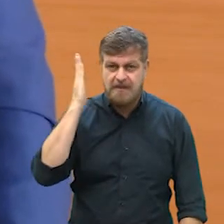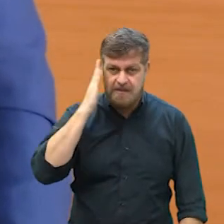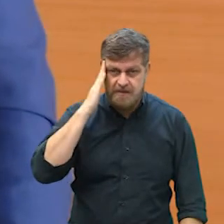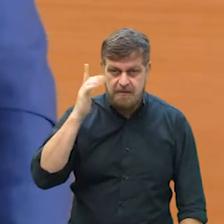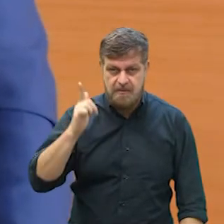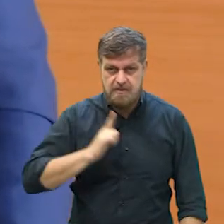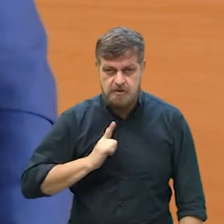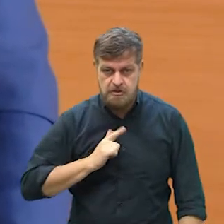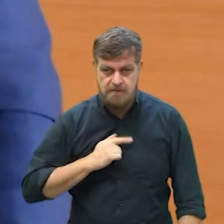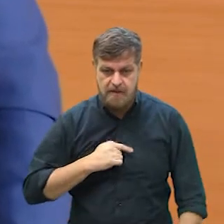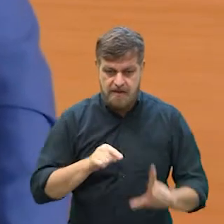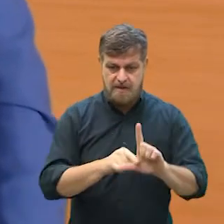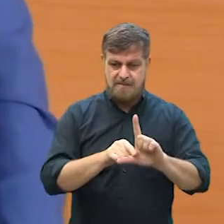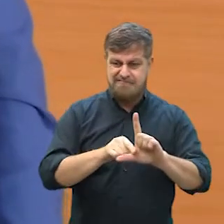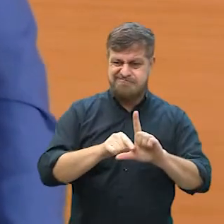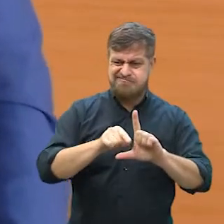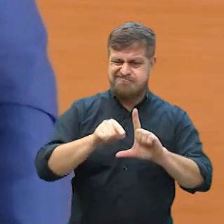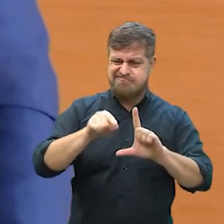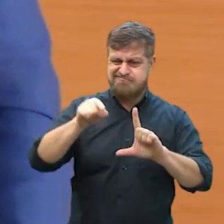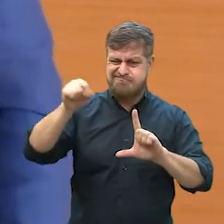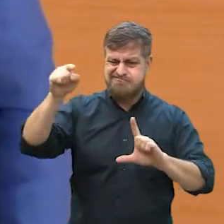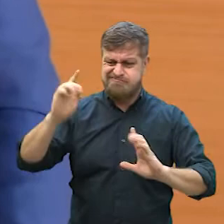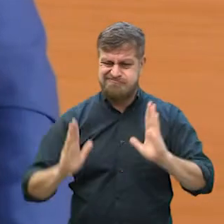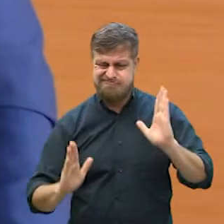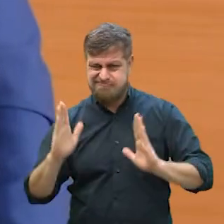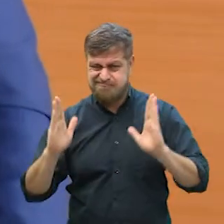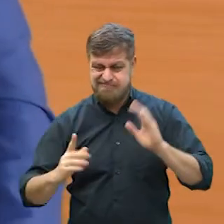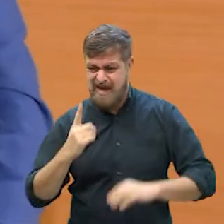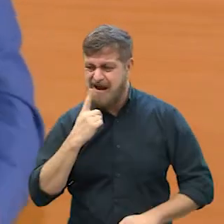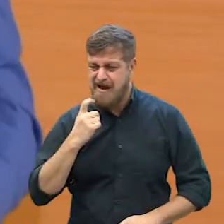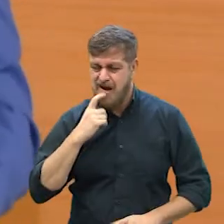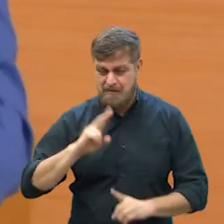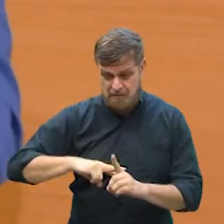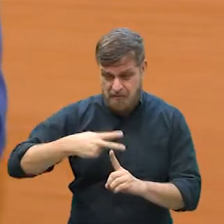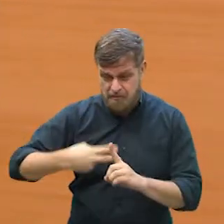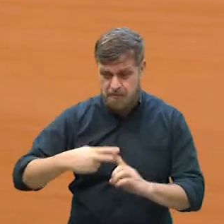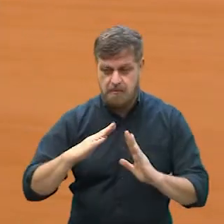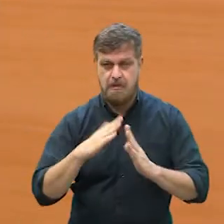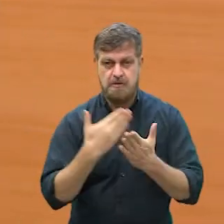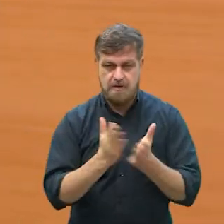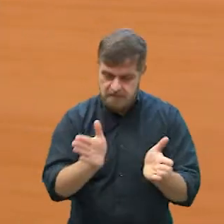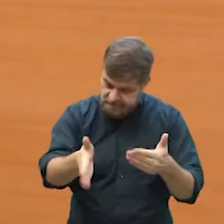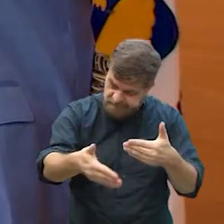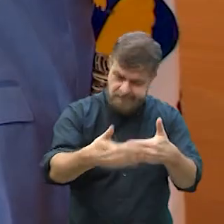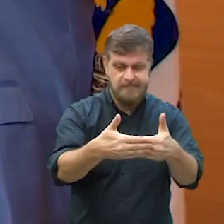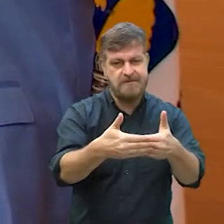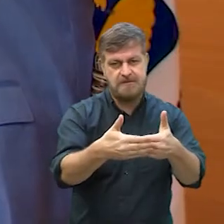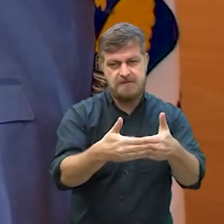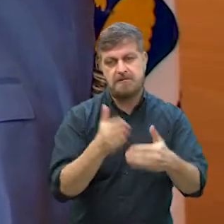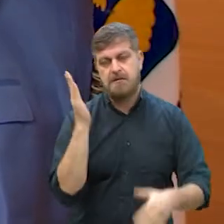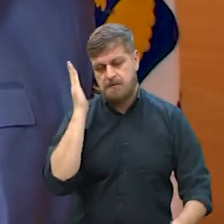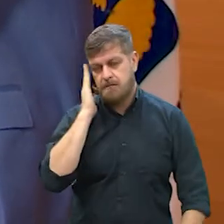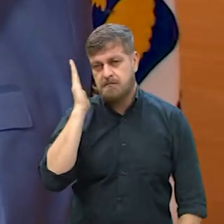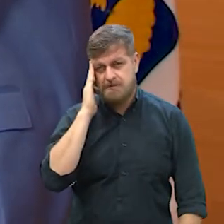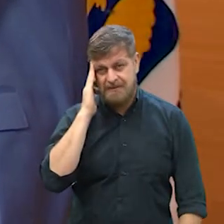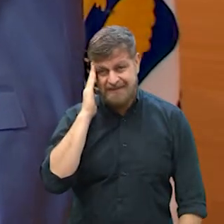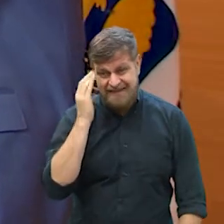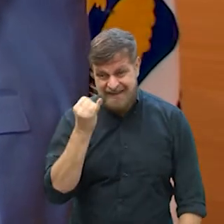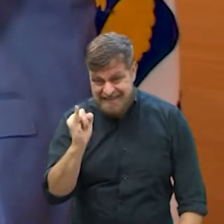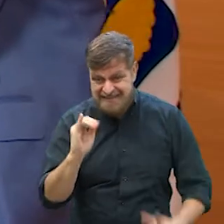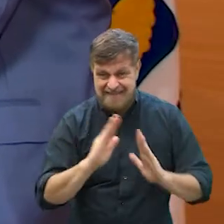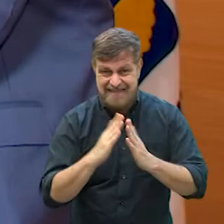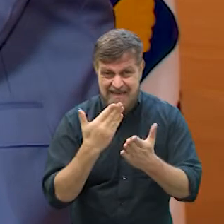porventura tiver uma piora, for naquela fase emergencial, obviamente que as escolas vão fechar.